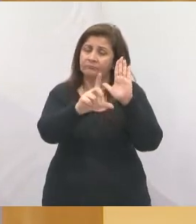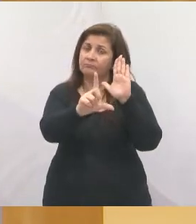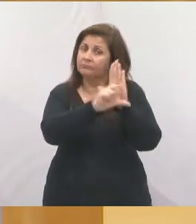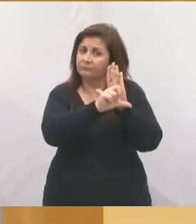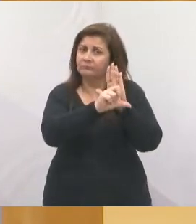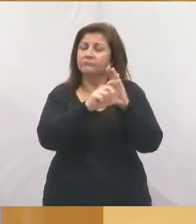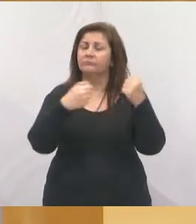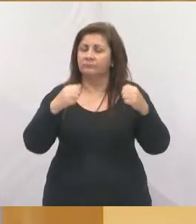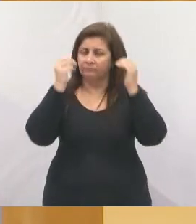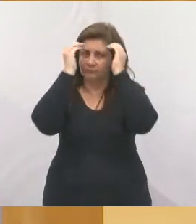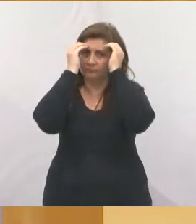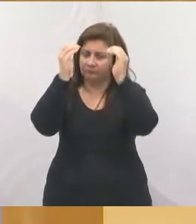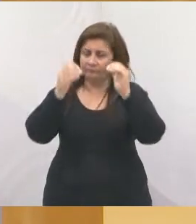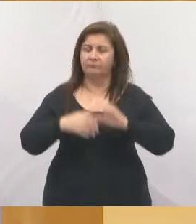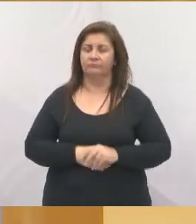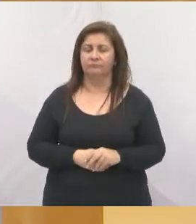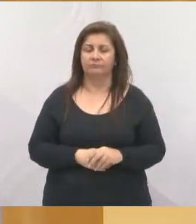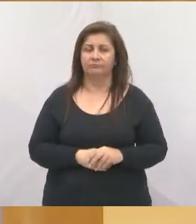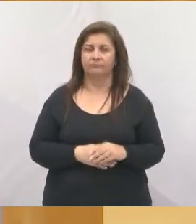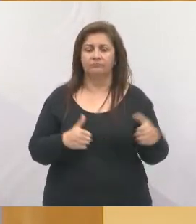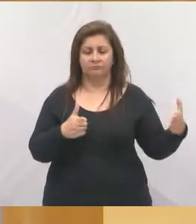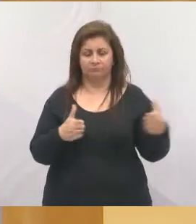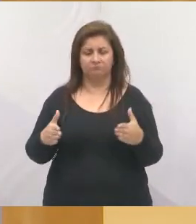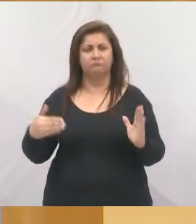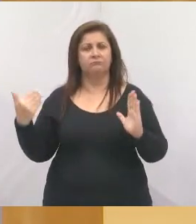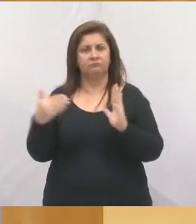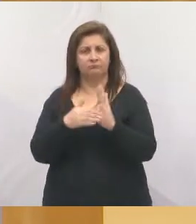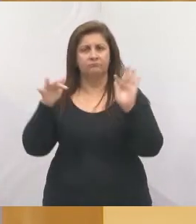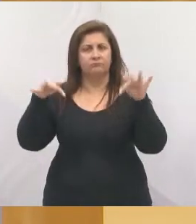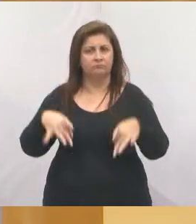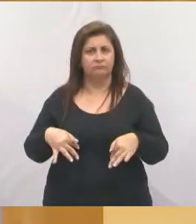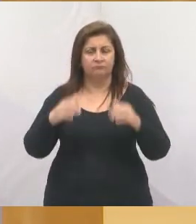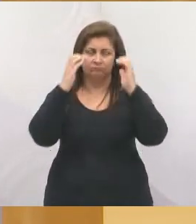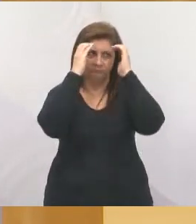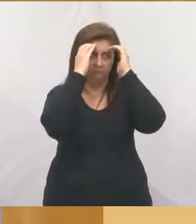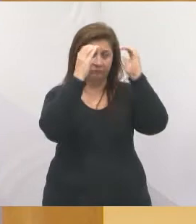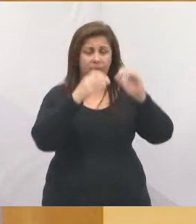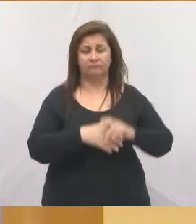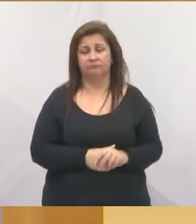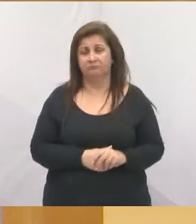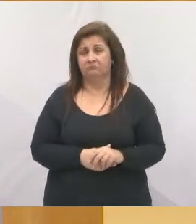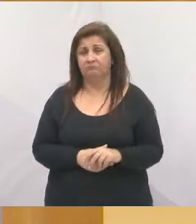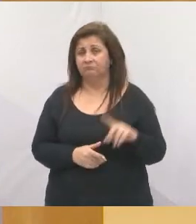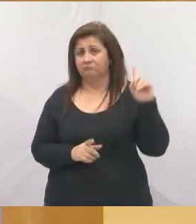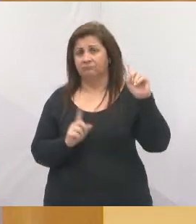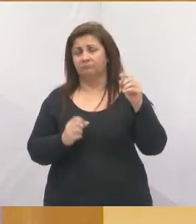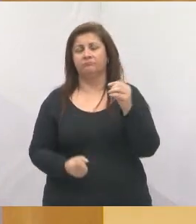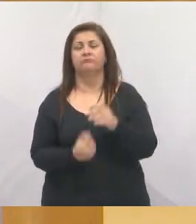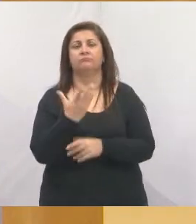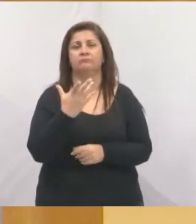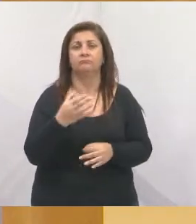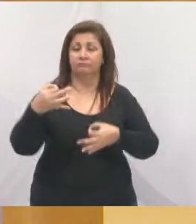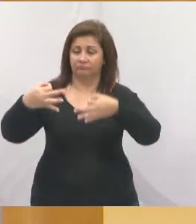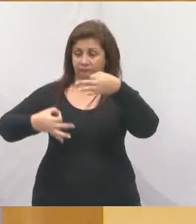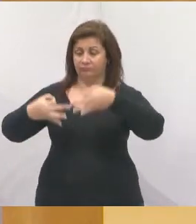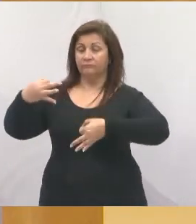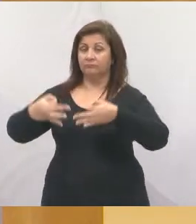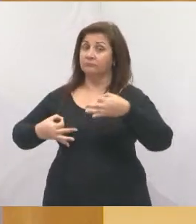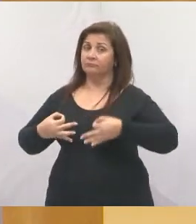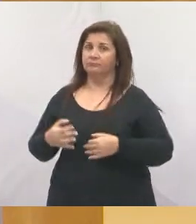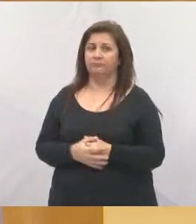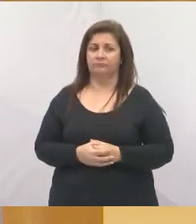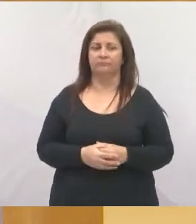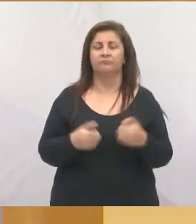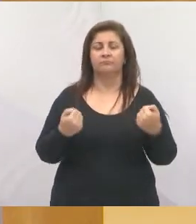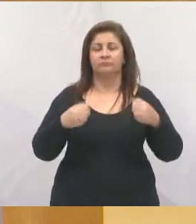que a gente vai trabalhar até o fim, colocando as regras e as leis, que não foi eu que fiz as regras e as leis, né, são a justiça que fez, e aí